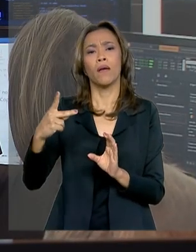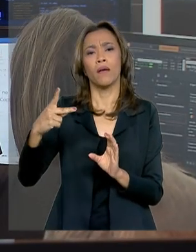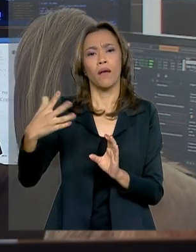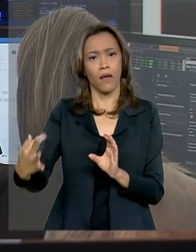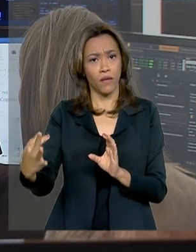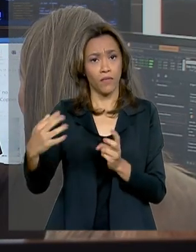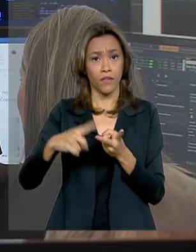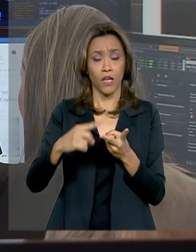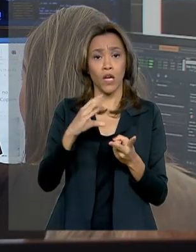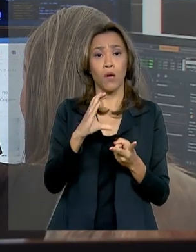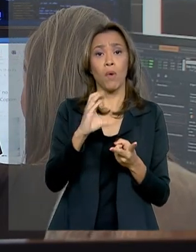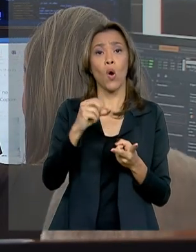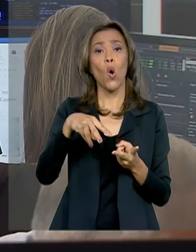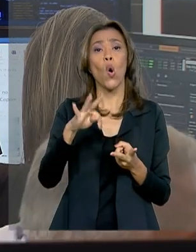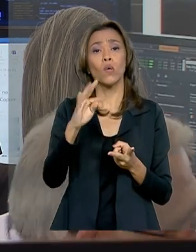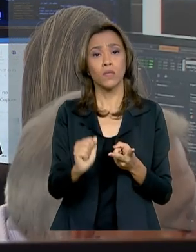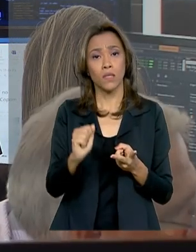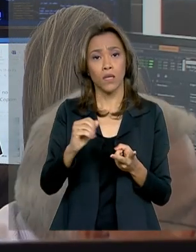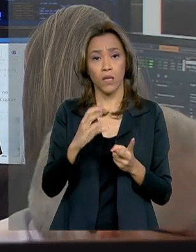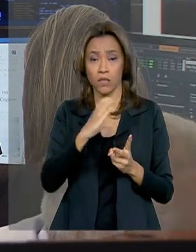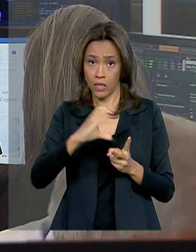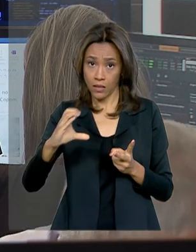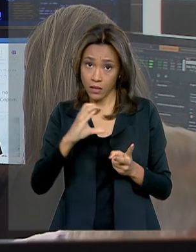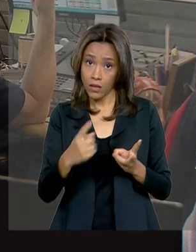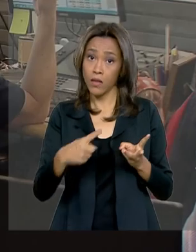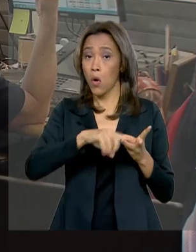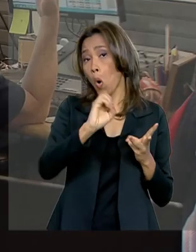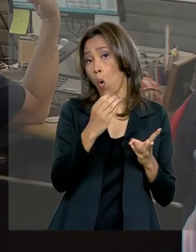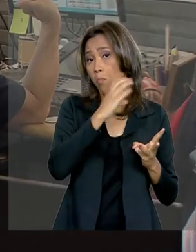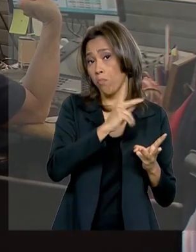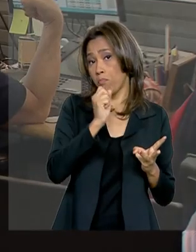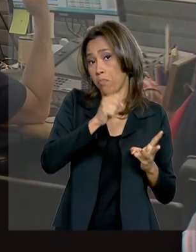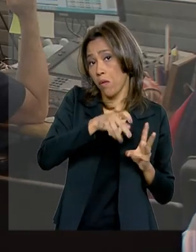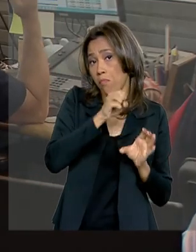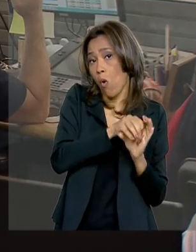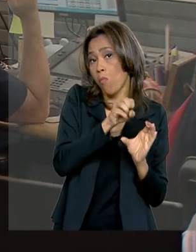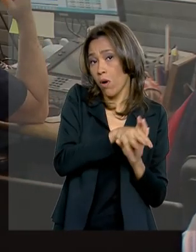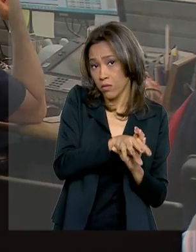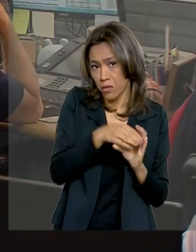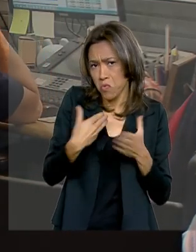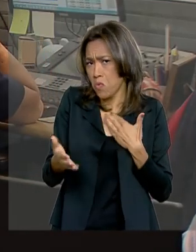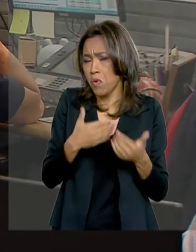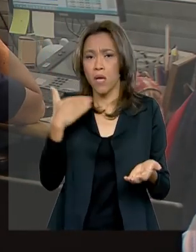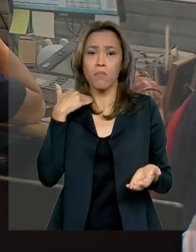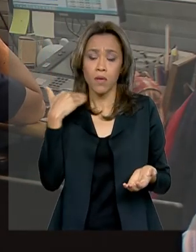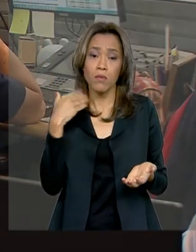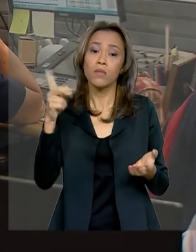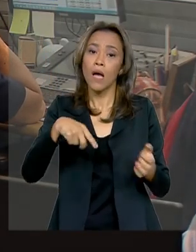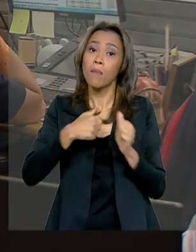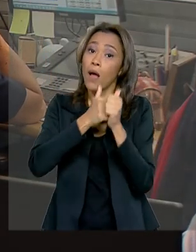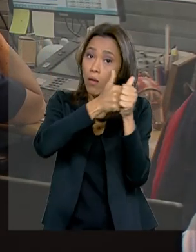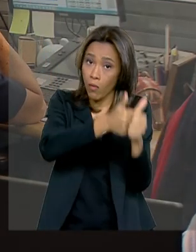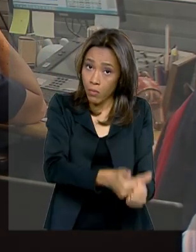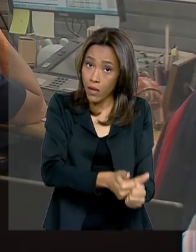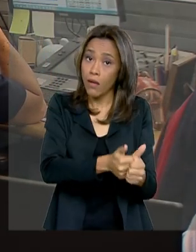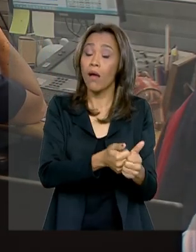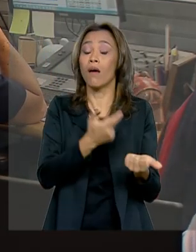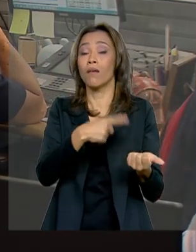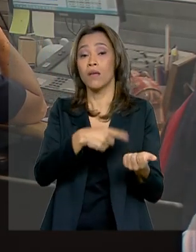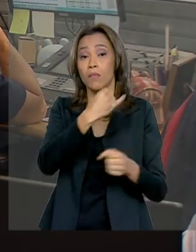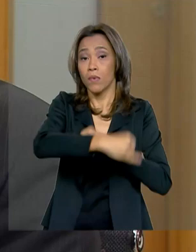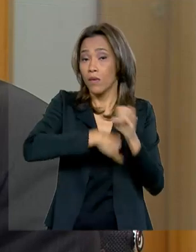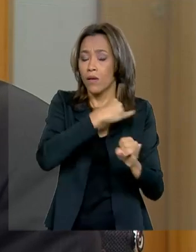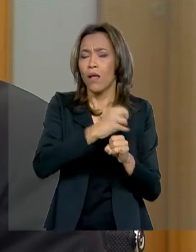uma conta corrente ou poupança em qualquer banco. As aplicações podem ser acompanhadas pelo site ou aplicativo do